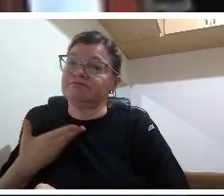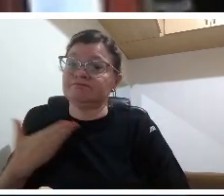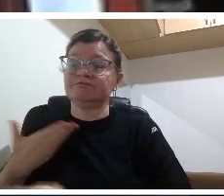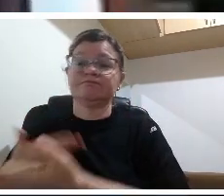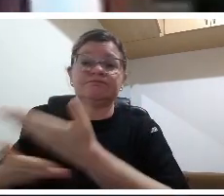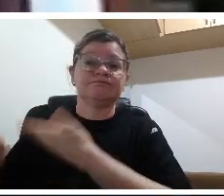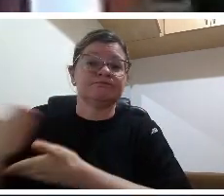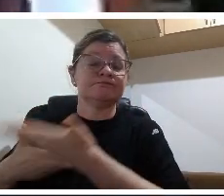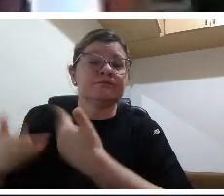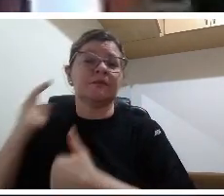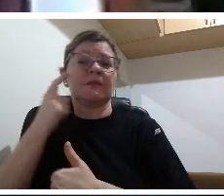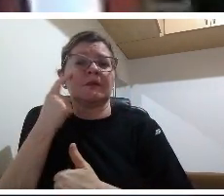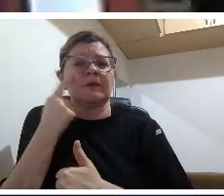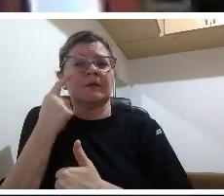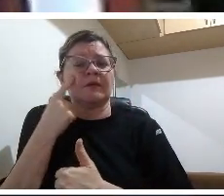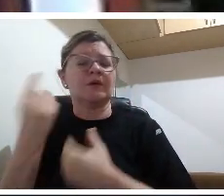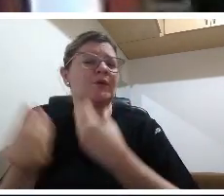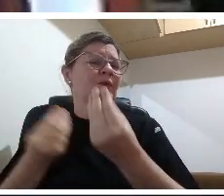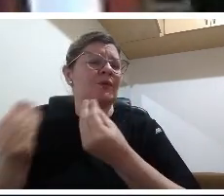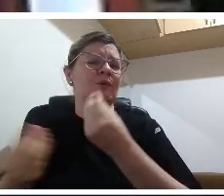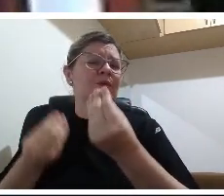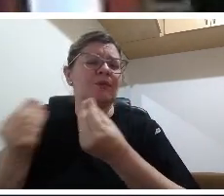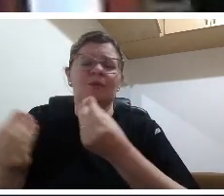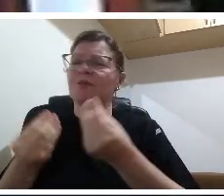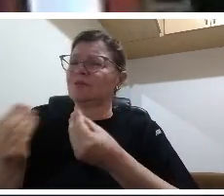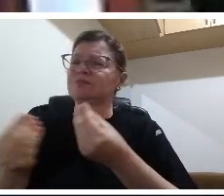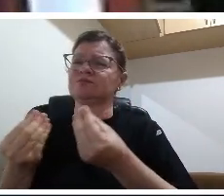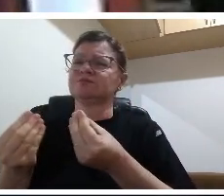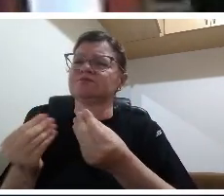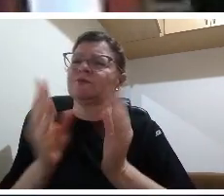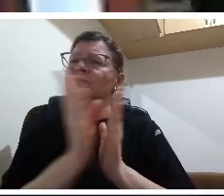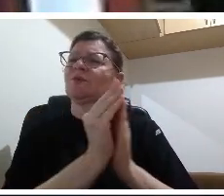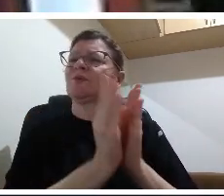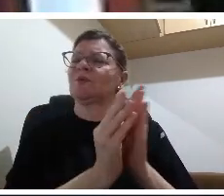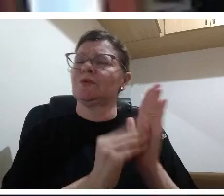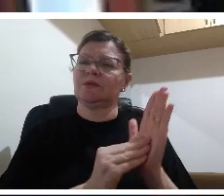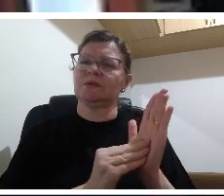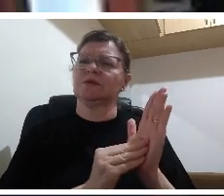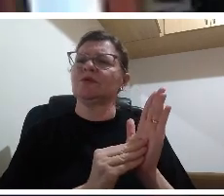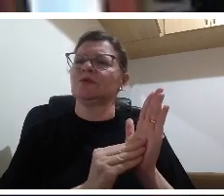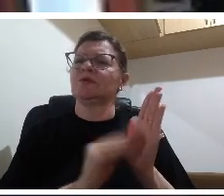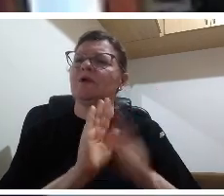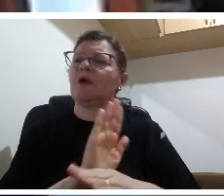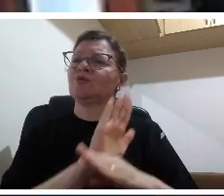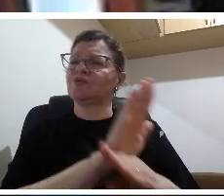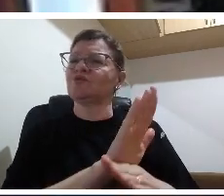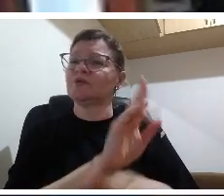aprendendo este conteúdo é isso um pouquinho que eu penso sobre essa questão